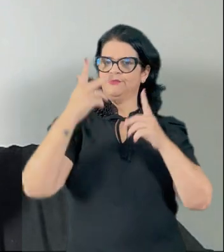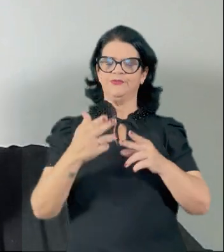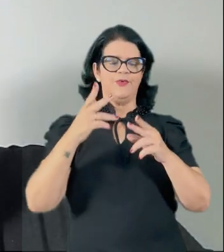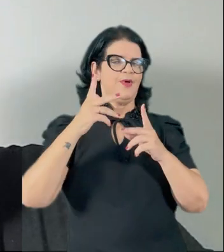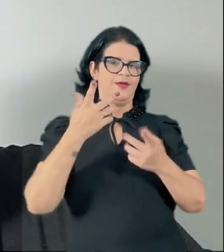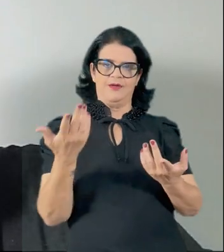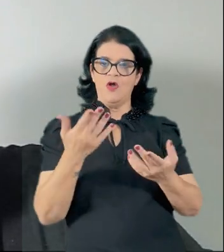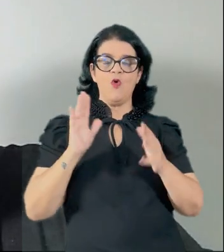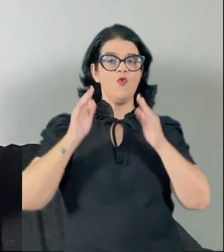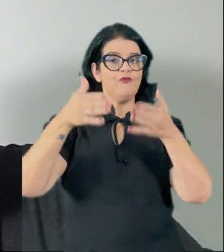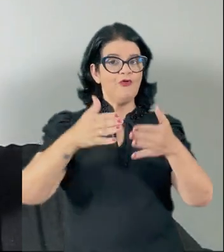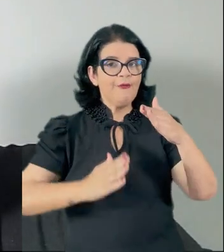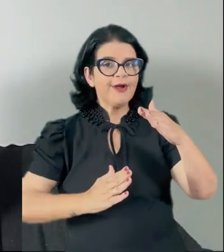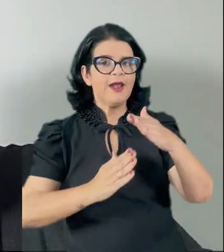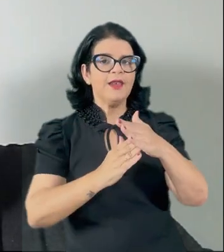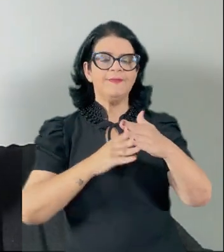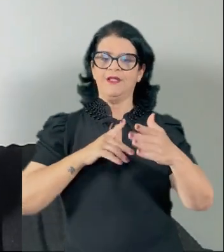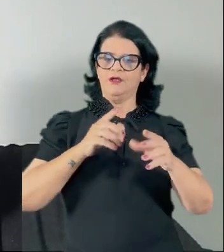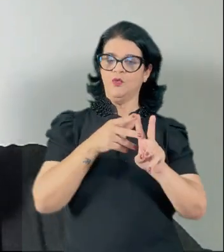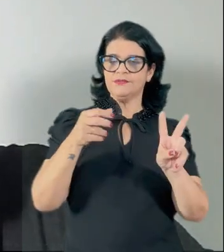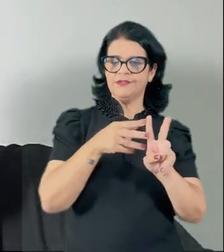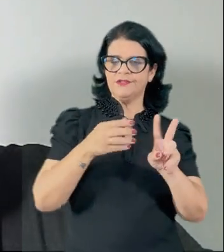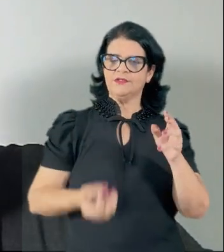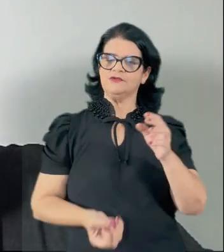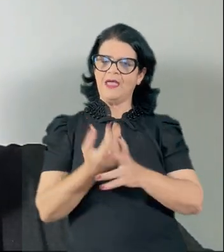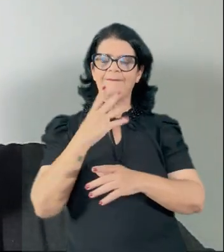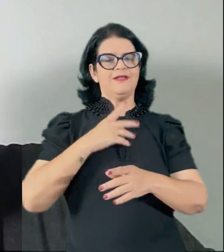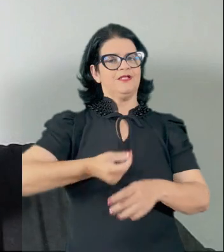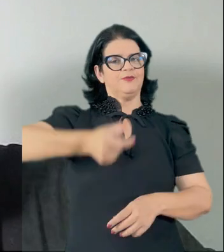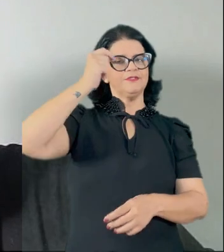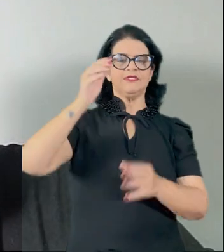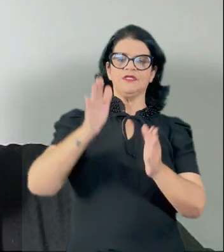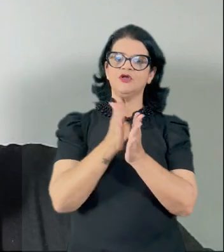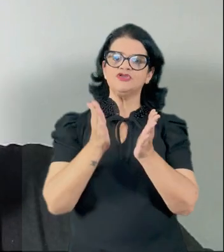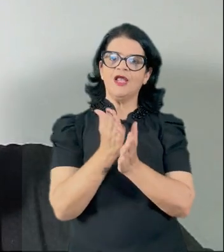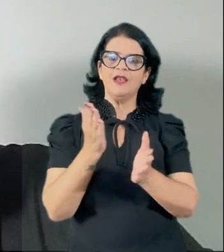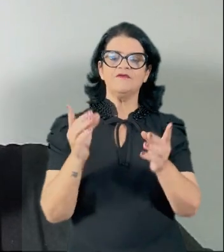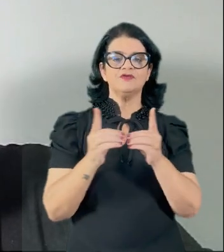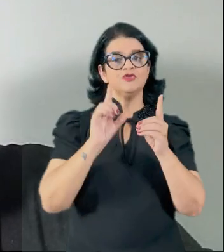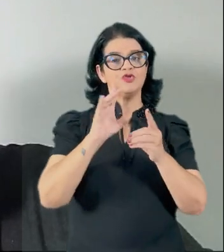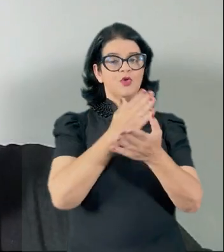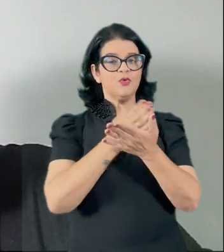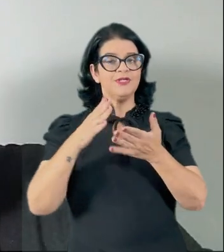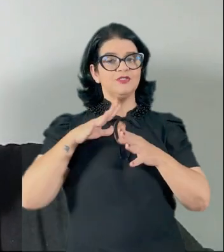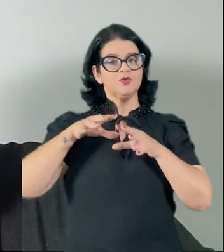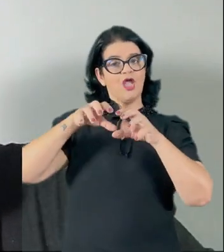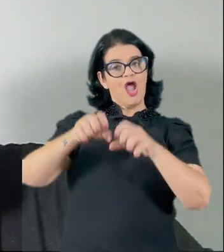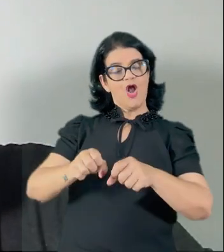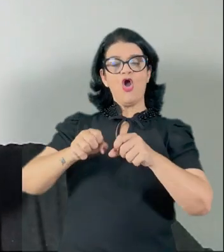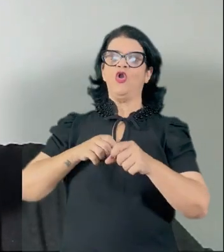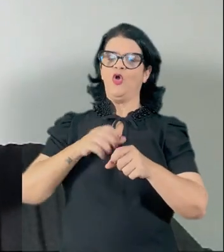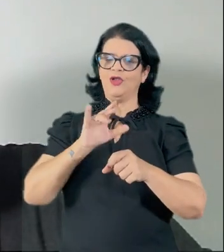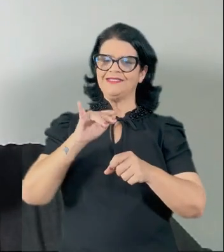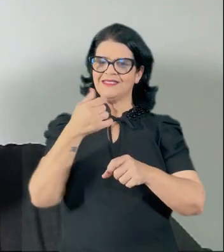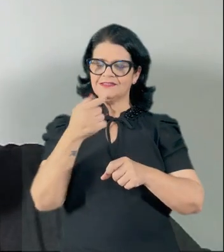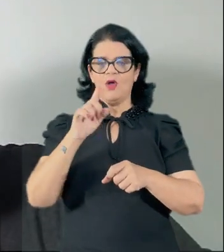Porém, no passado não era assim. O foco era bem limitado. Os indígenas apareciam nos antigos livros didáticos apenas